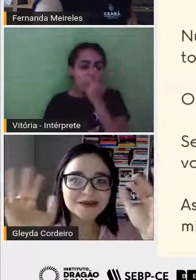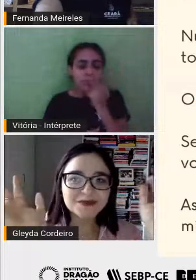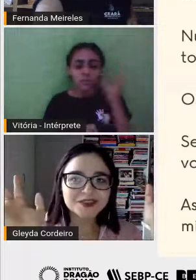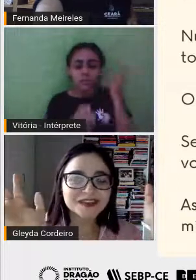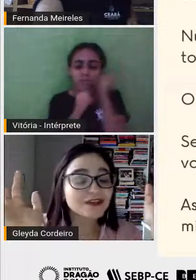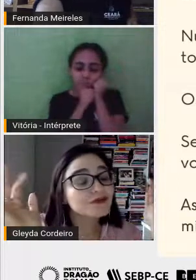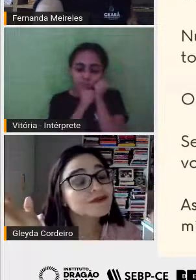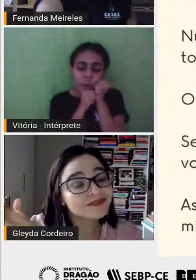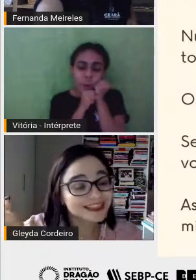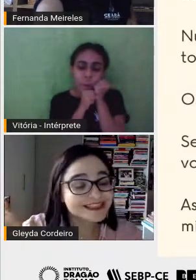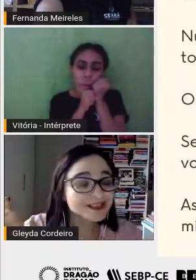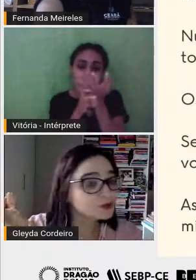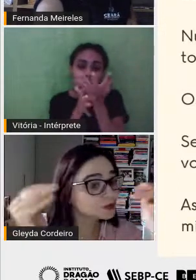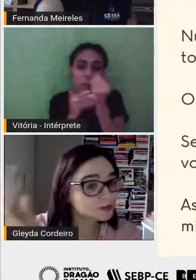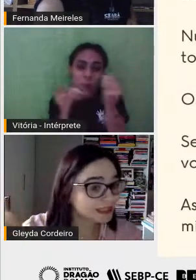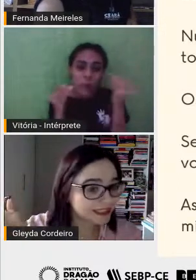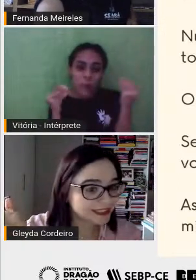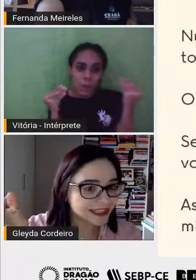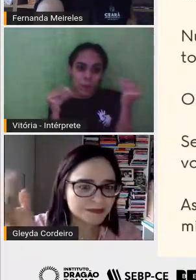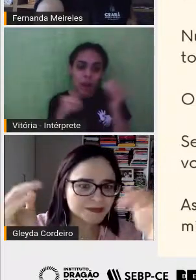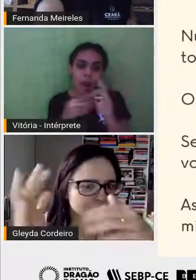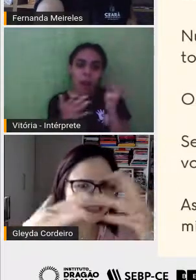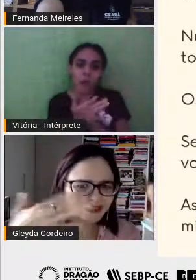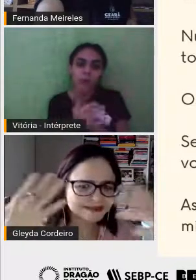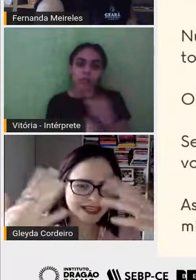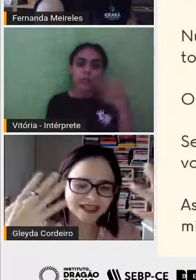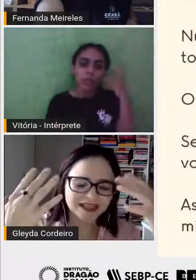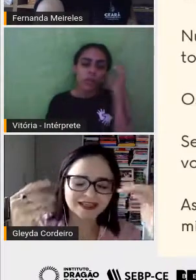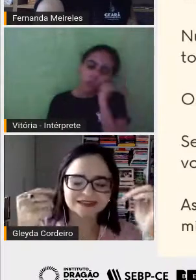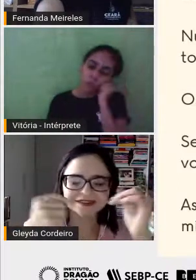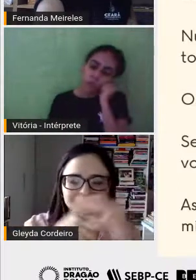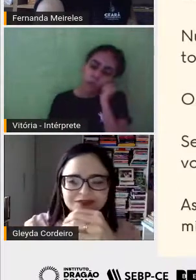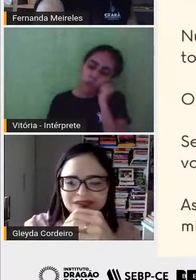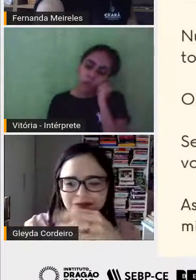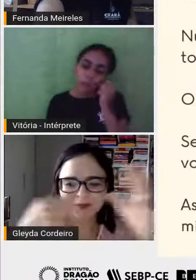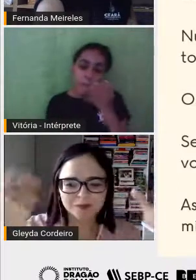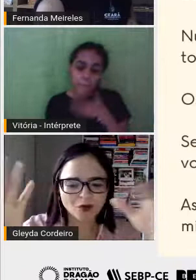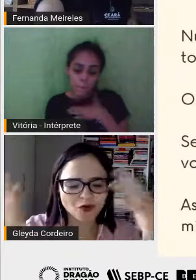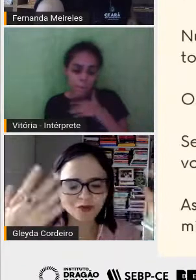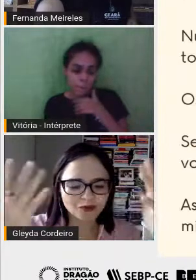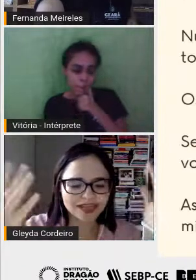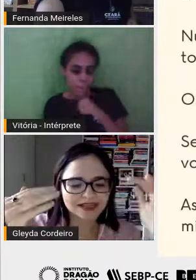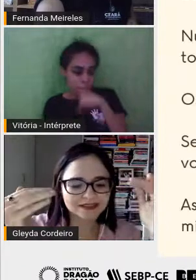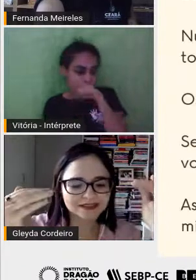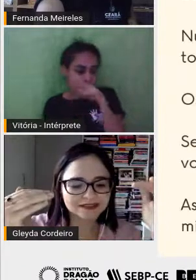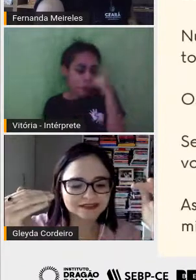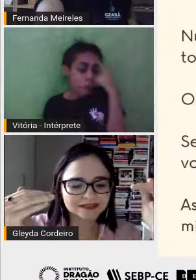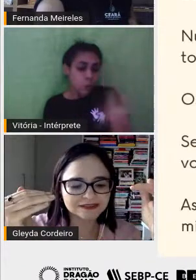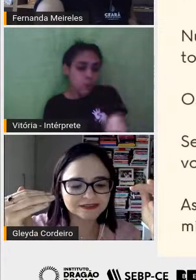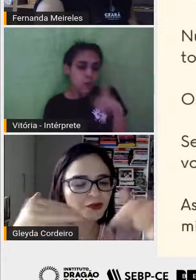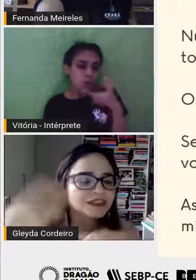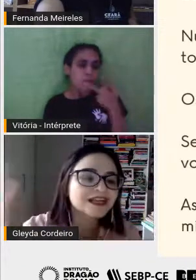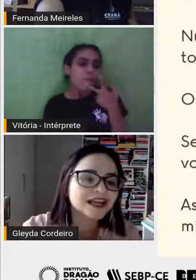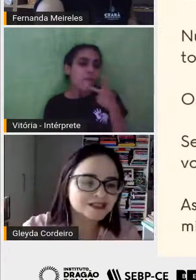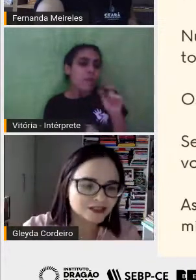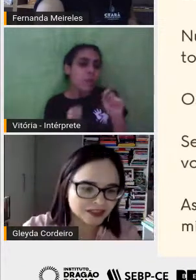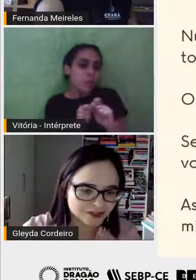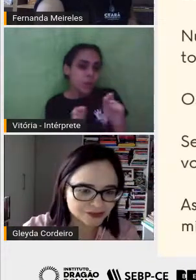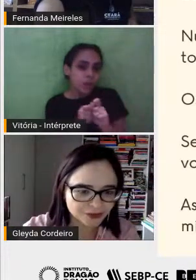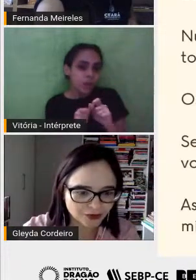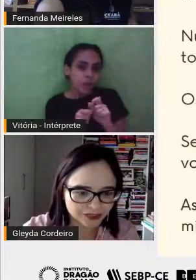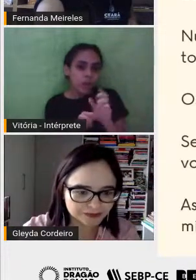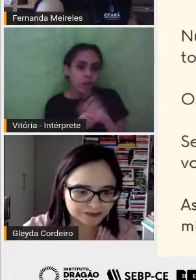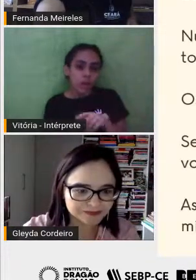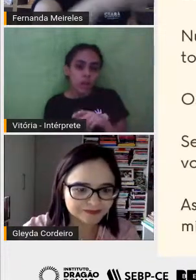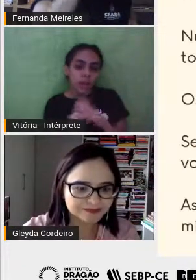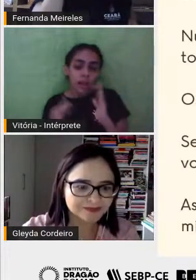Eu lembro que teve uma vez que eu dormi e a minha mãe, não sei como, ela ficou trancada do